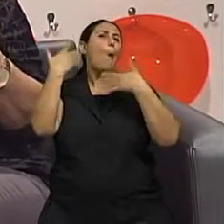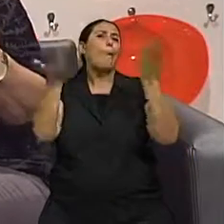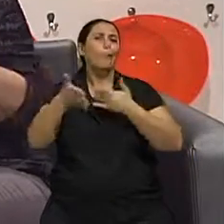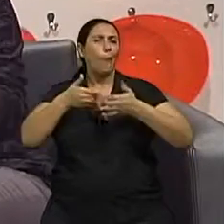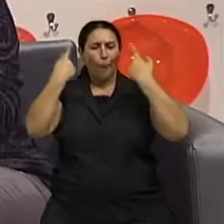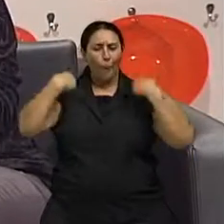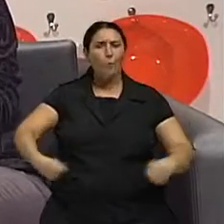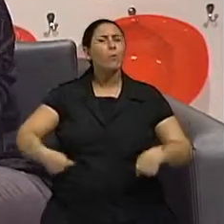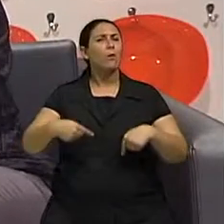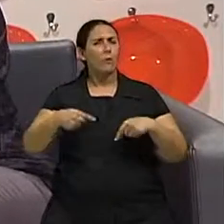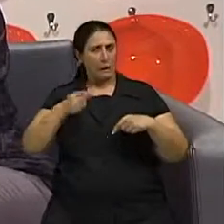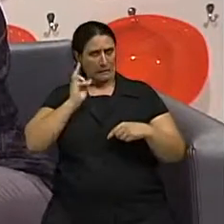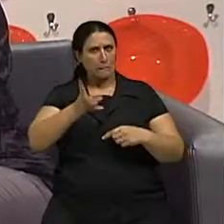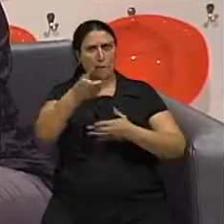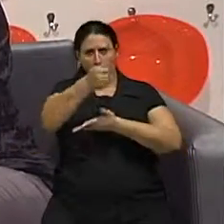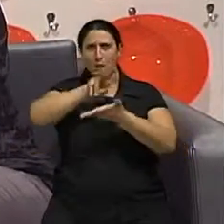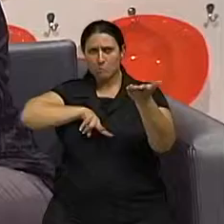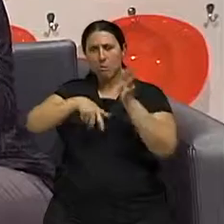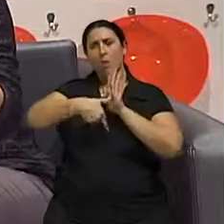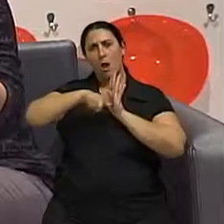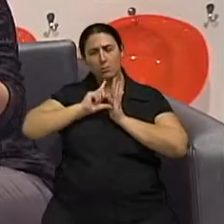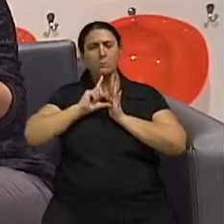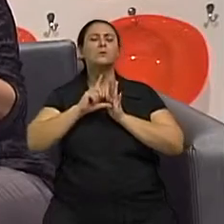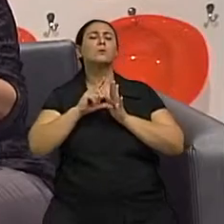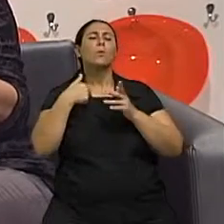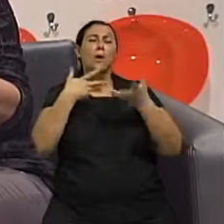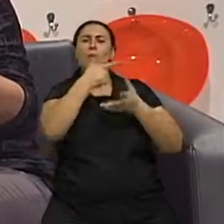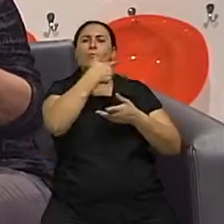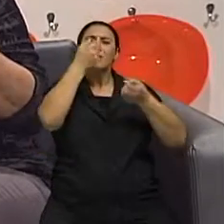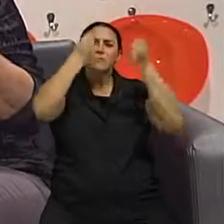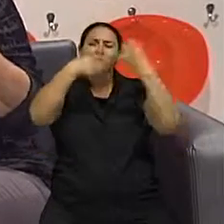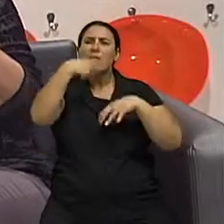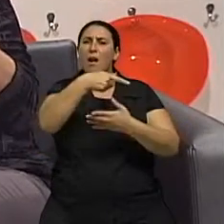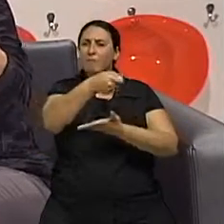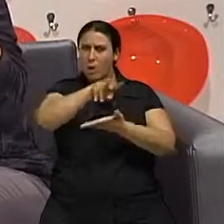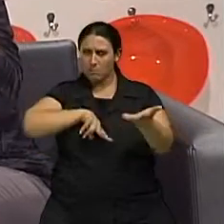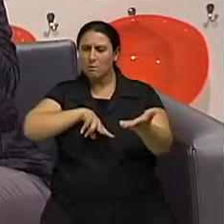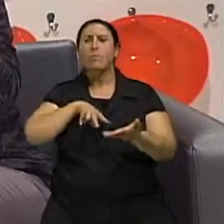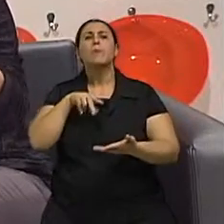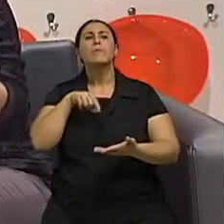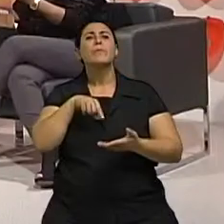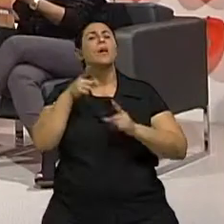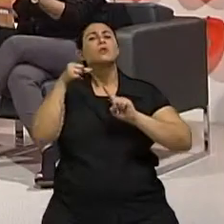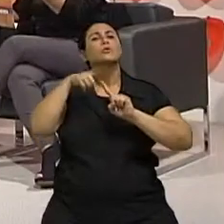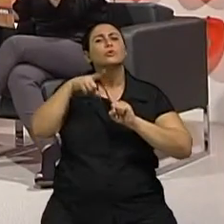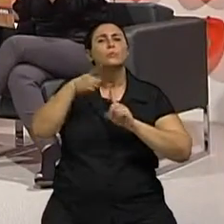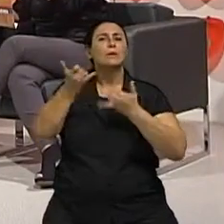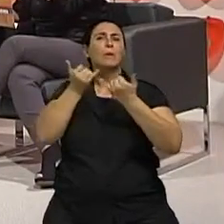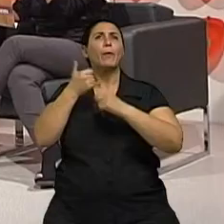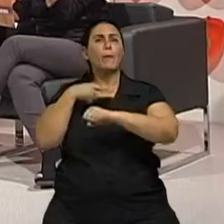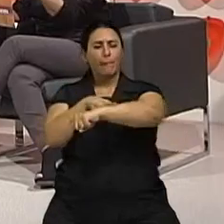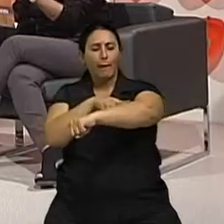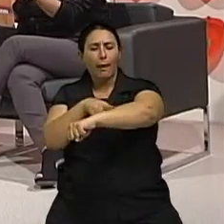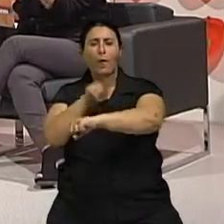cirurgia, é feita avaliação, tenho certeza disso, eu quero que o senhor fale exatamente sobre isso, essa avaliação de que tipo de pele a minha,